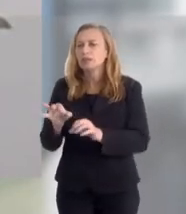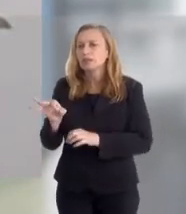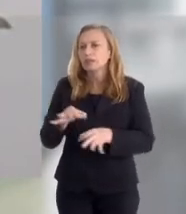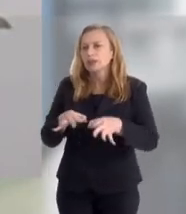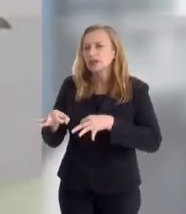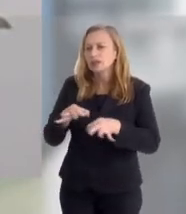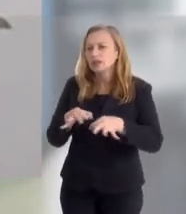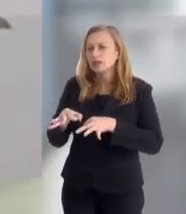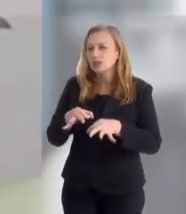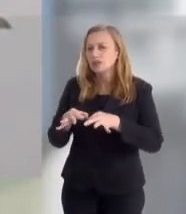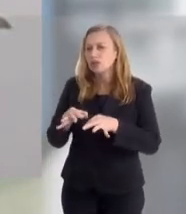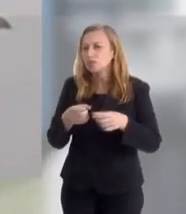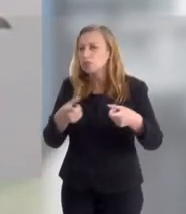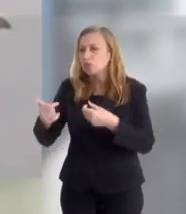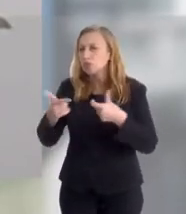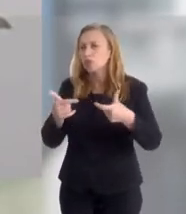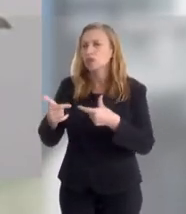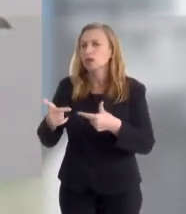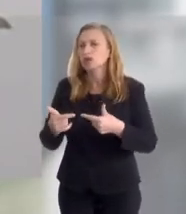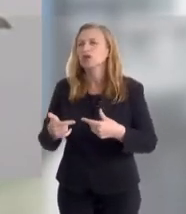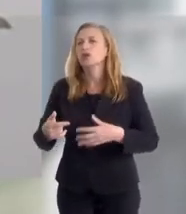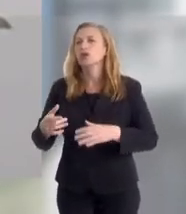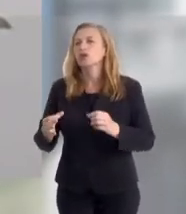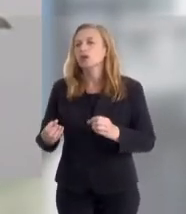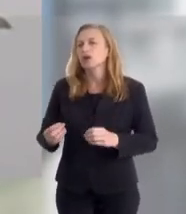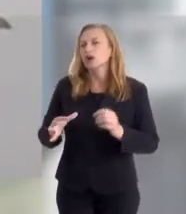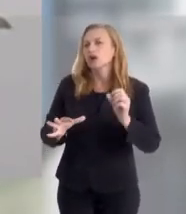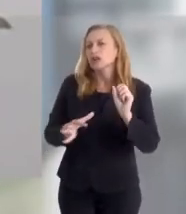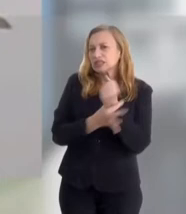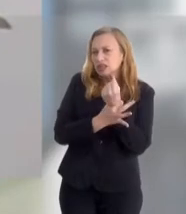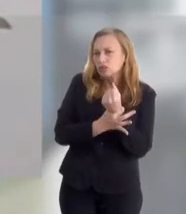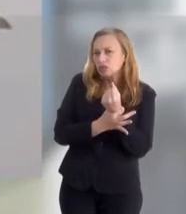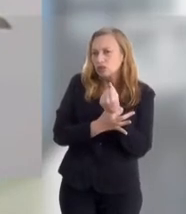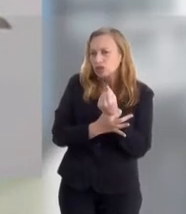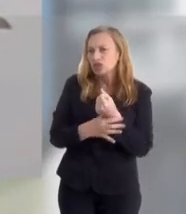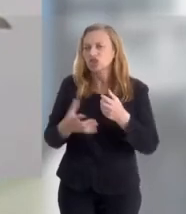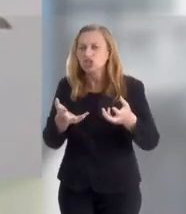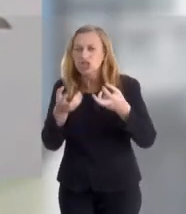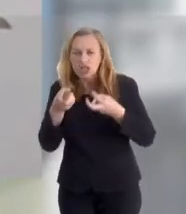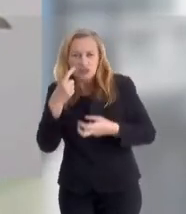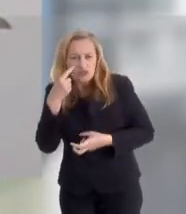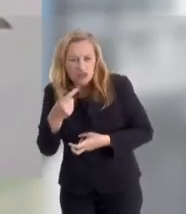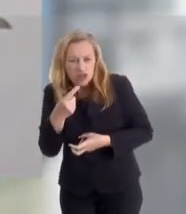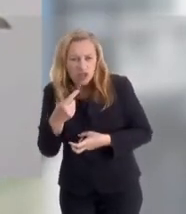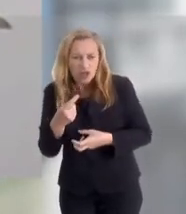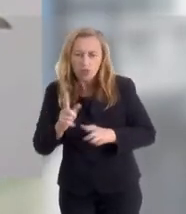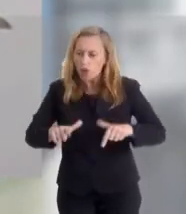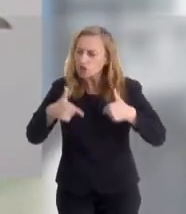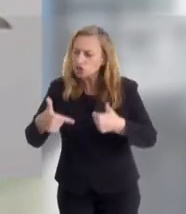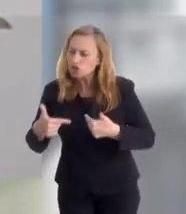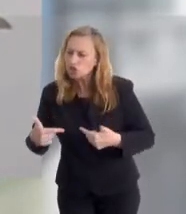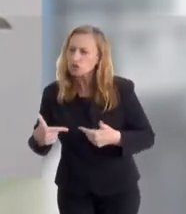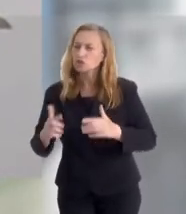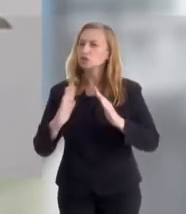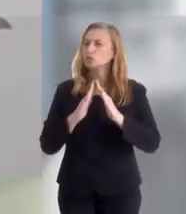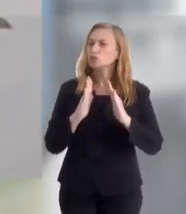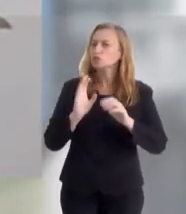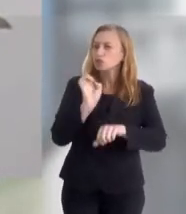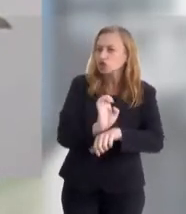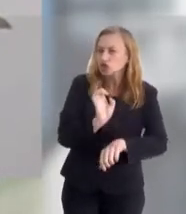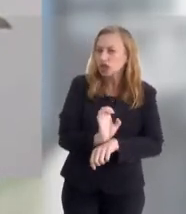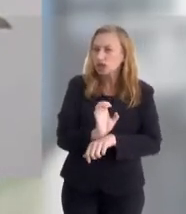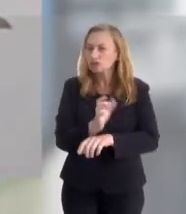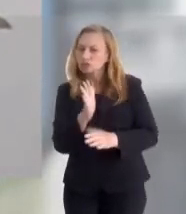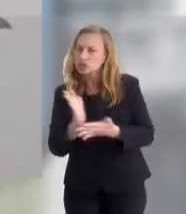de tiroteios com a presença de agentes de segurança. Então, a gente queria medir, de alguma forma, a atuação do Estado nesses